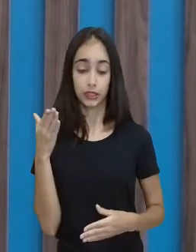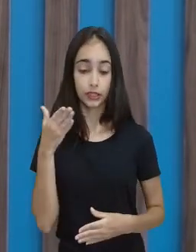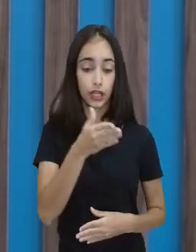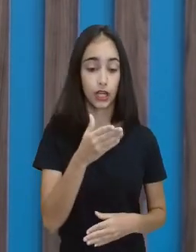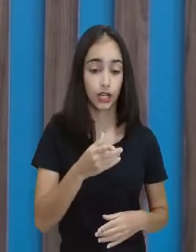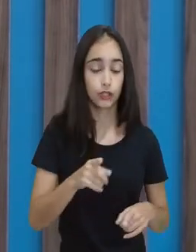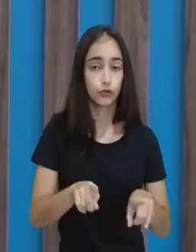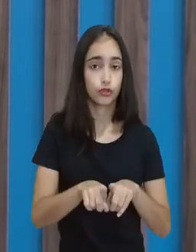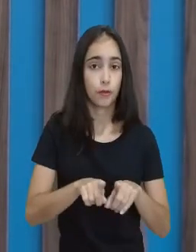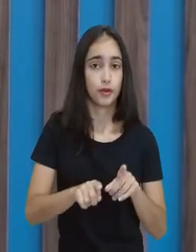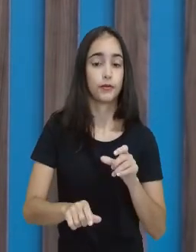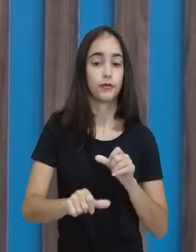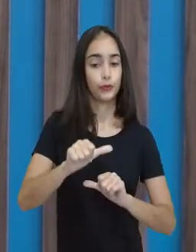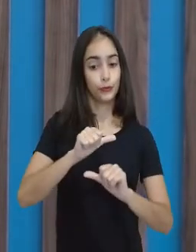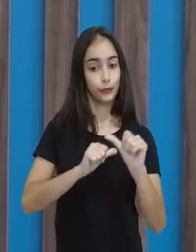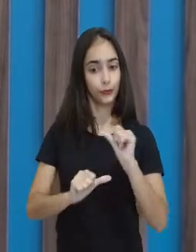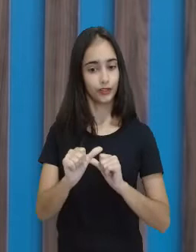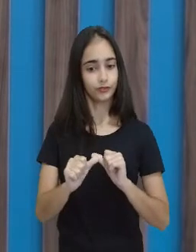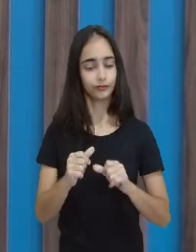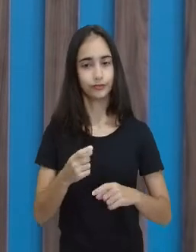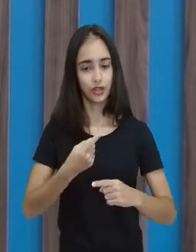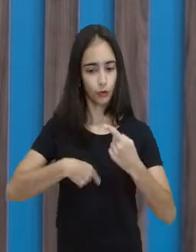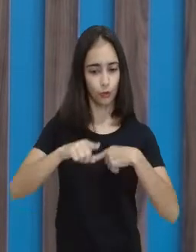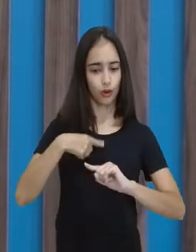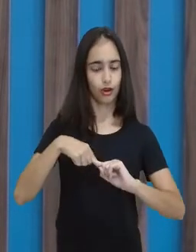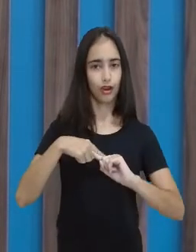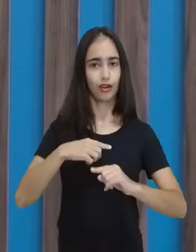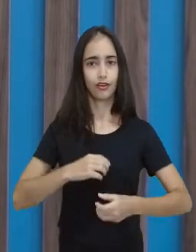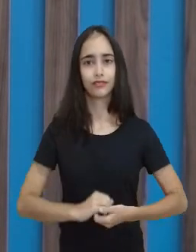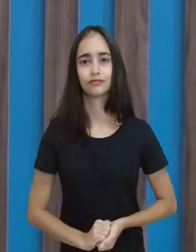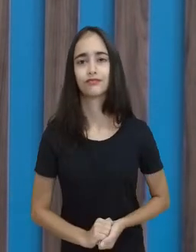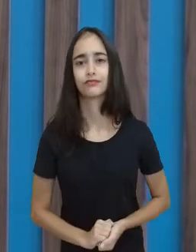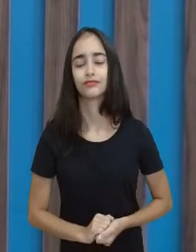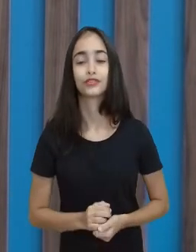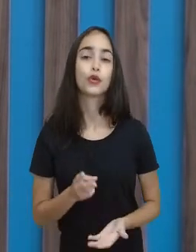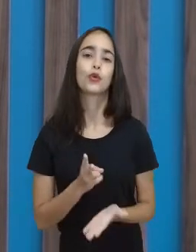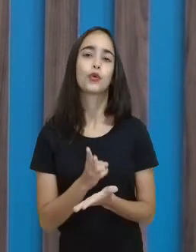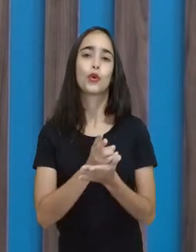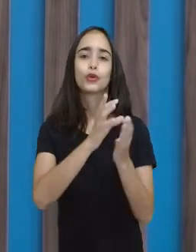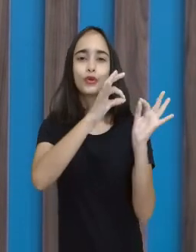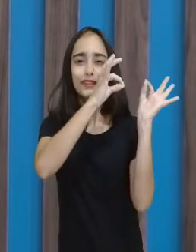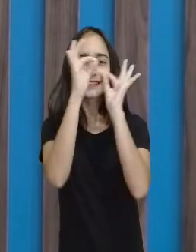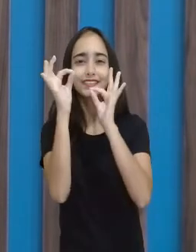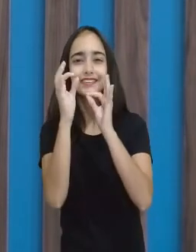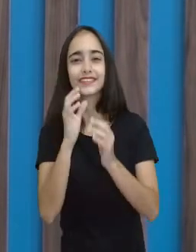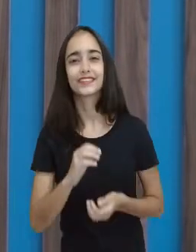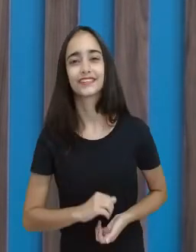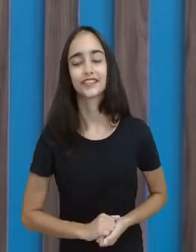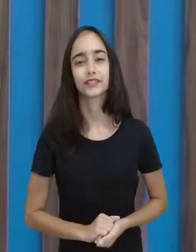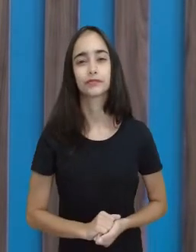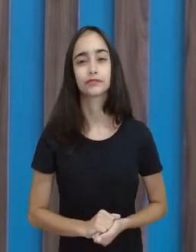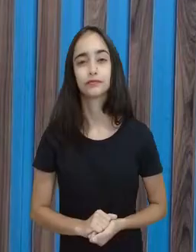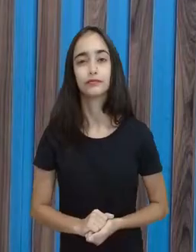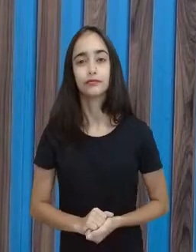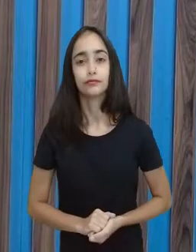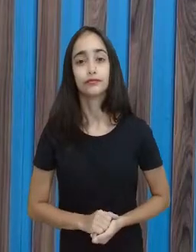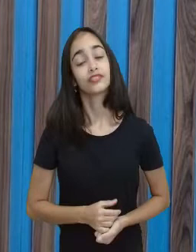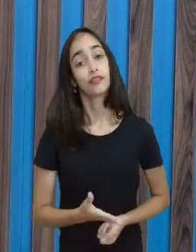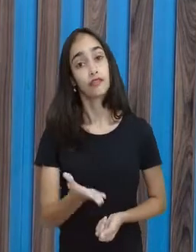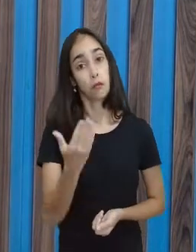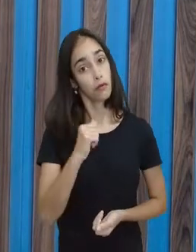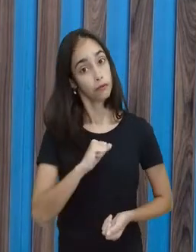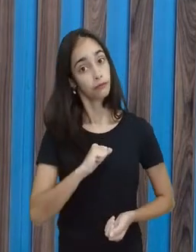foi a aula anterior da professora Tânia. Então, acompanha aí direitinho. Então, vamos embora, Tânia? Bora lá, gente.